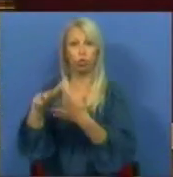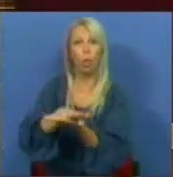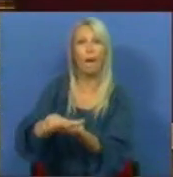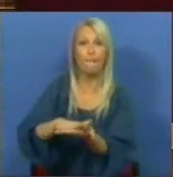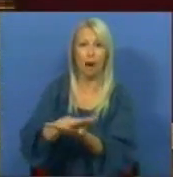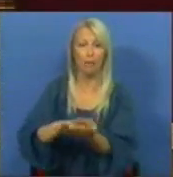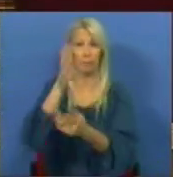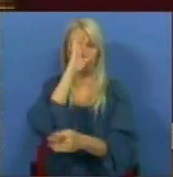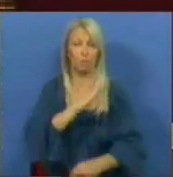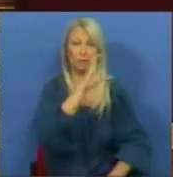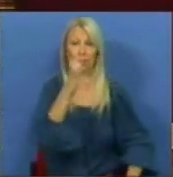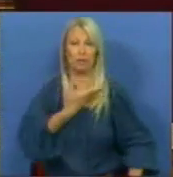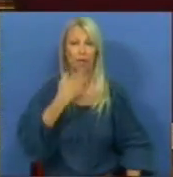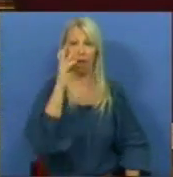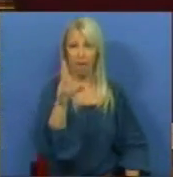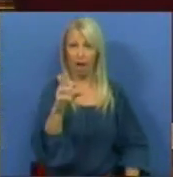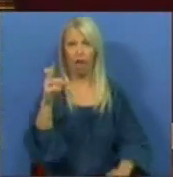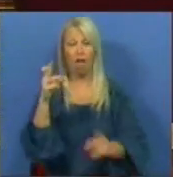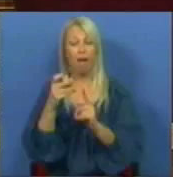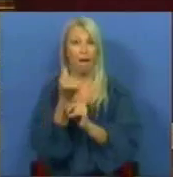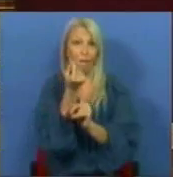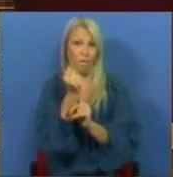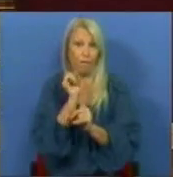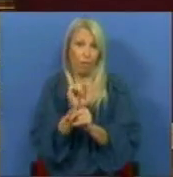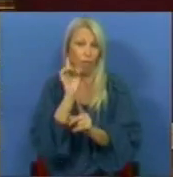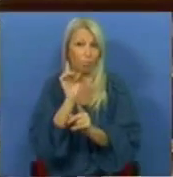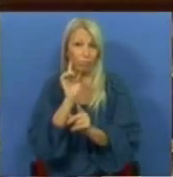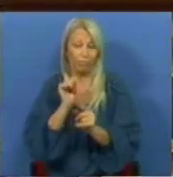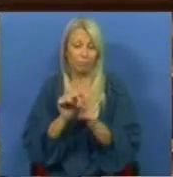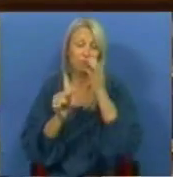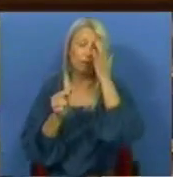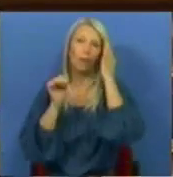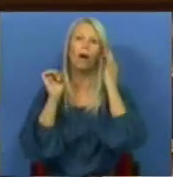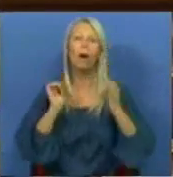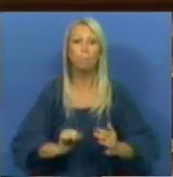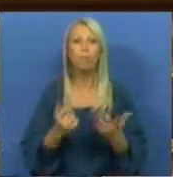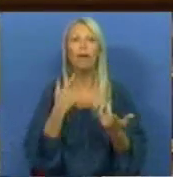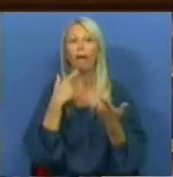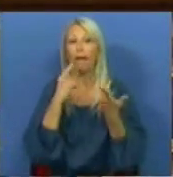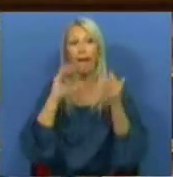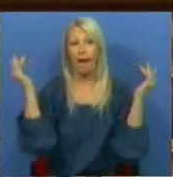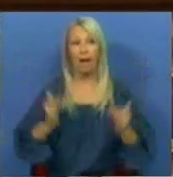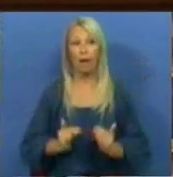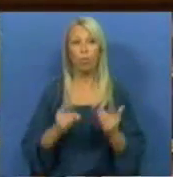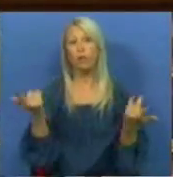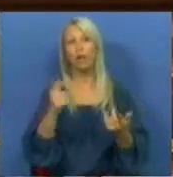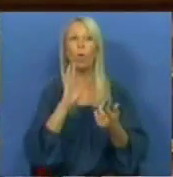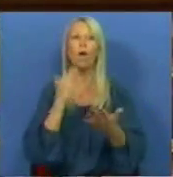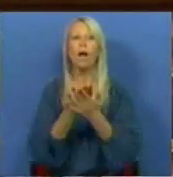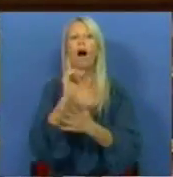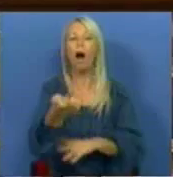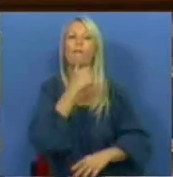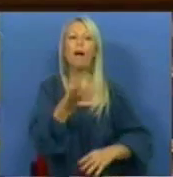CCDRs são reduzidos, o que temos em cima da mesa é o convite ao livre-arbítrio das entidades executantes das